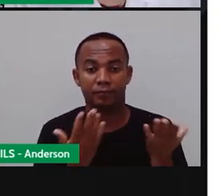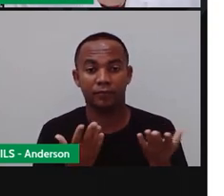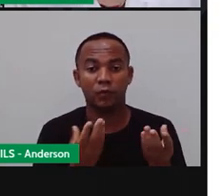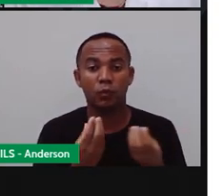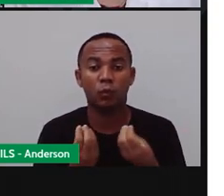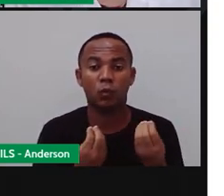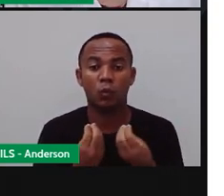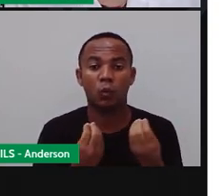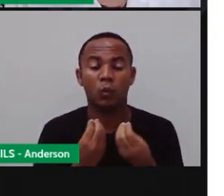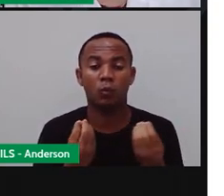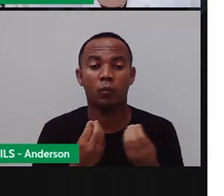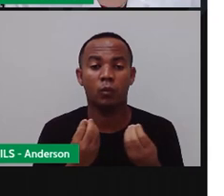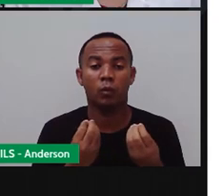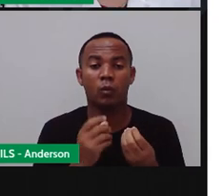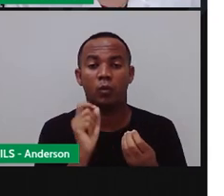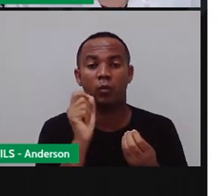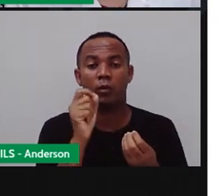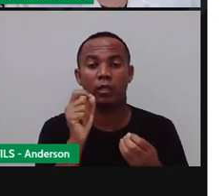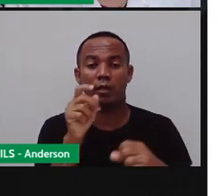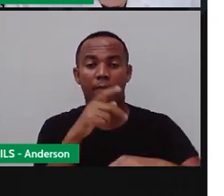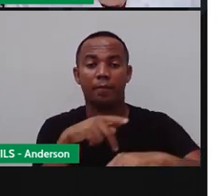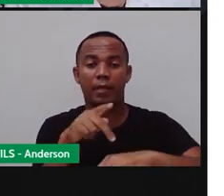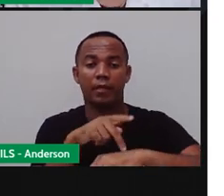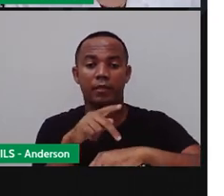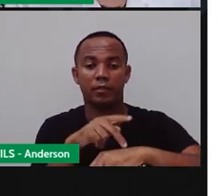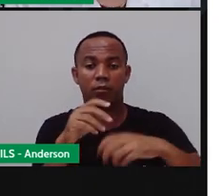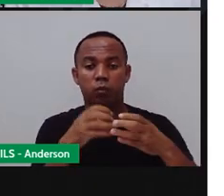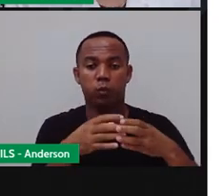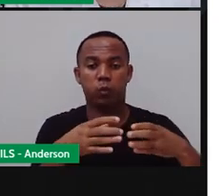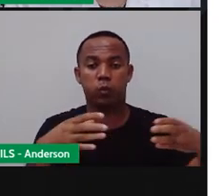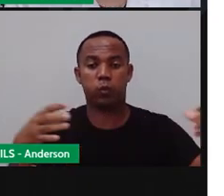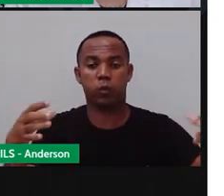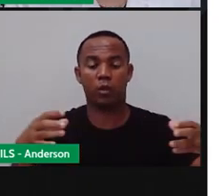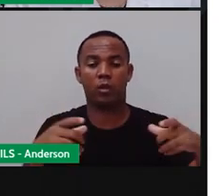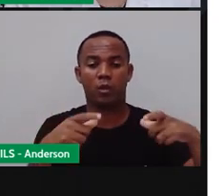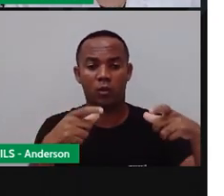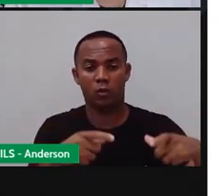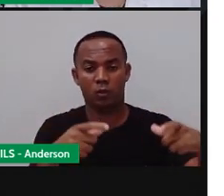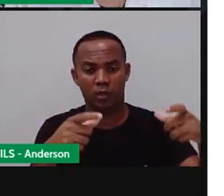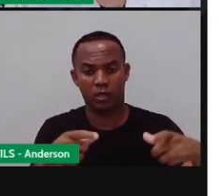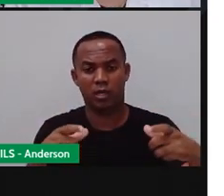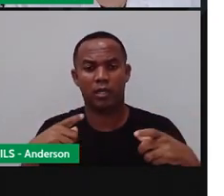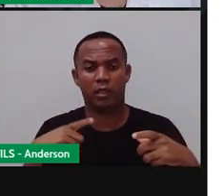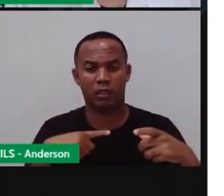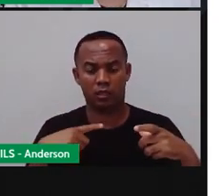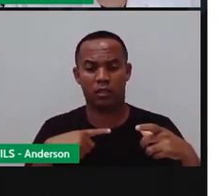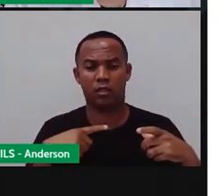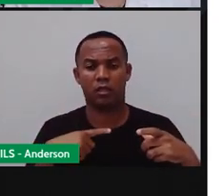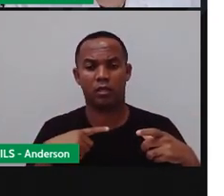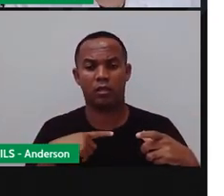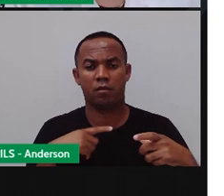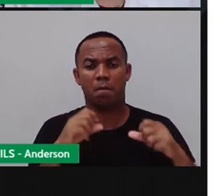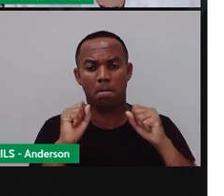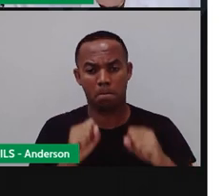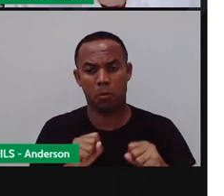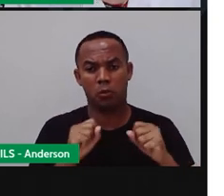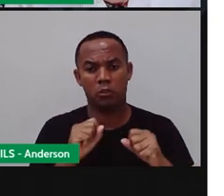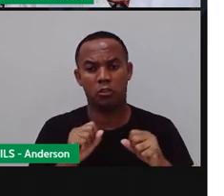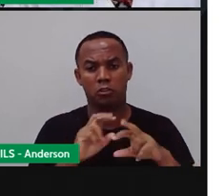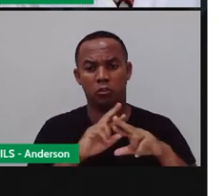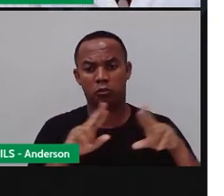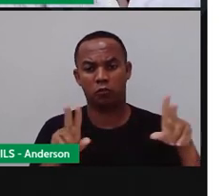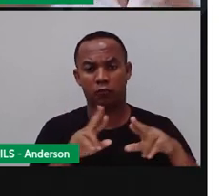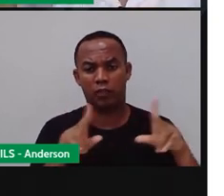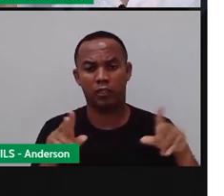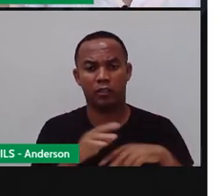Como o nosso país é imenso, há locais, né? Onde o clima pode ser diferente. Então,